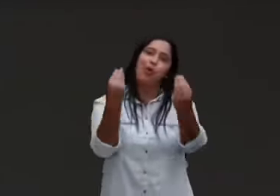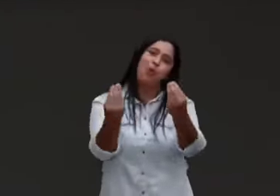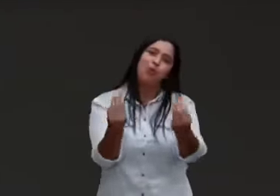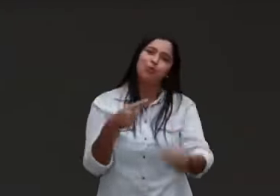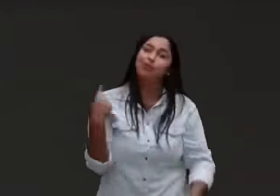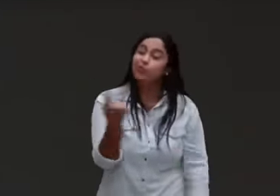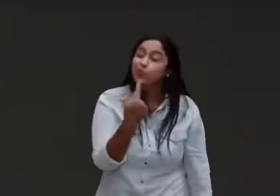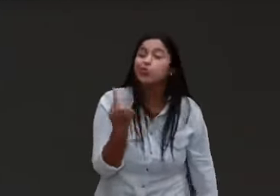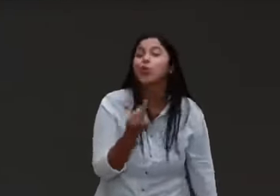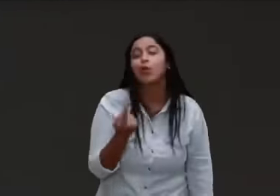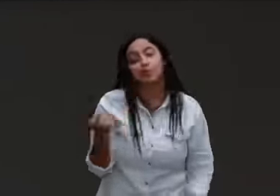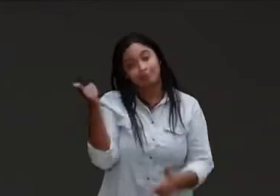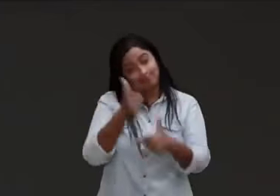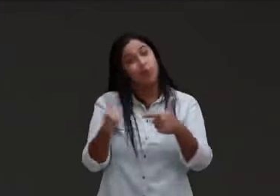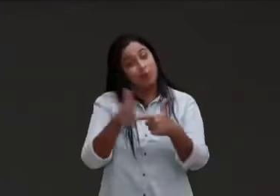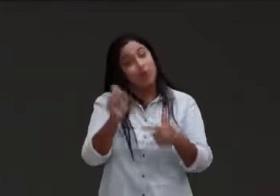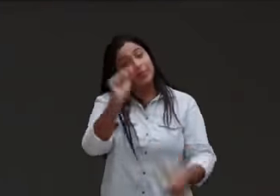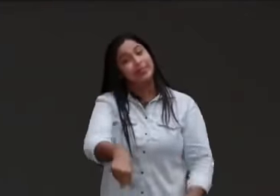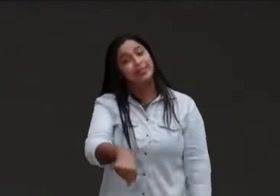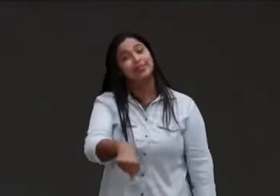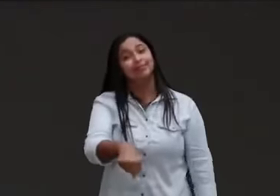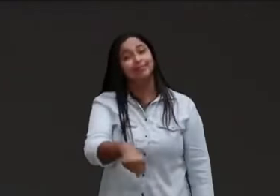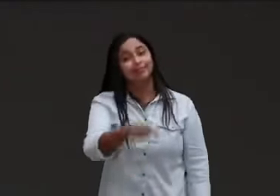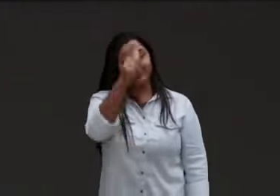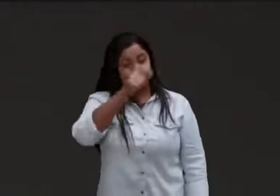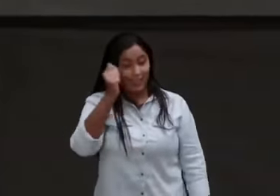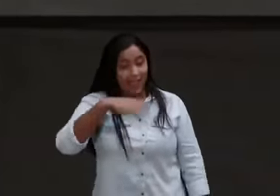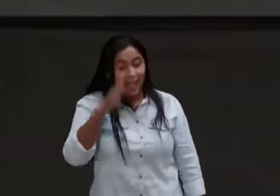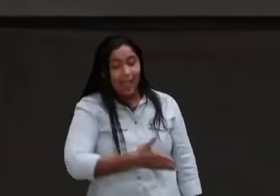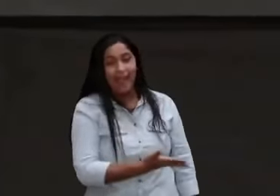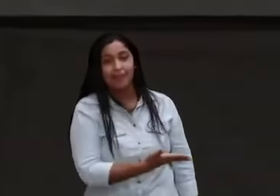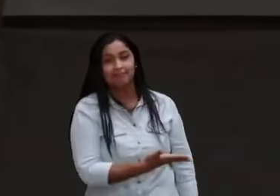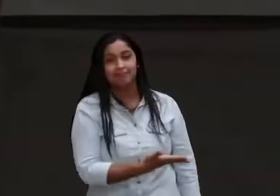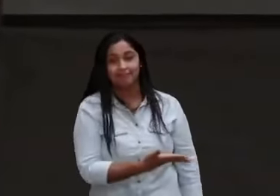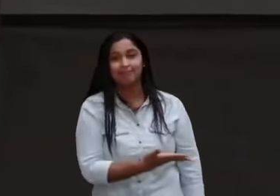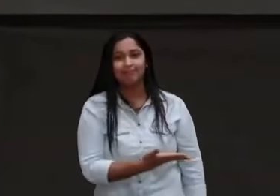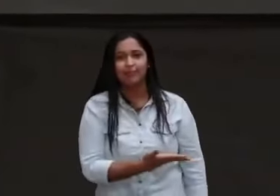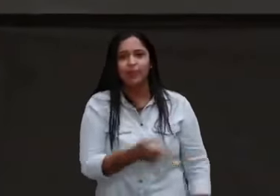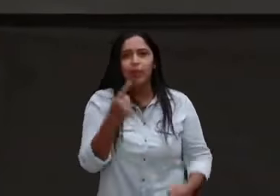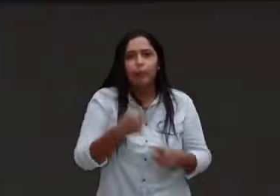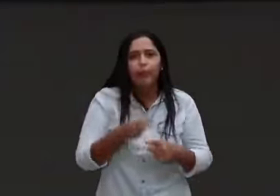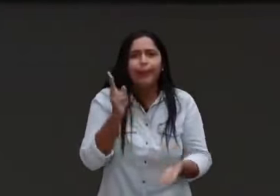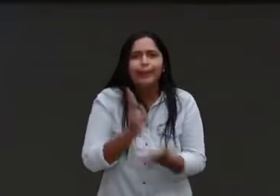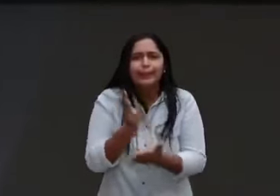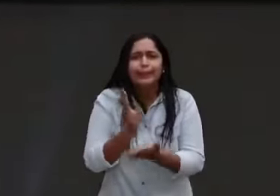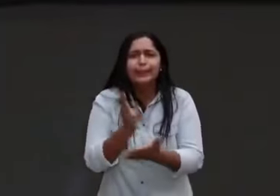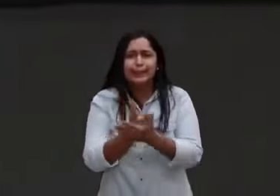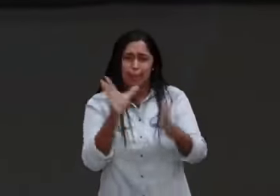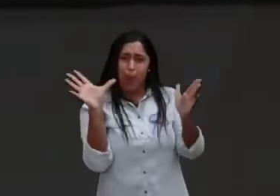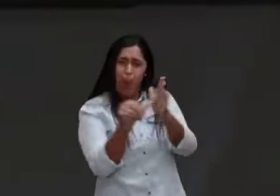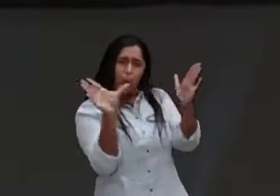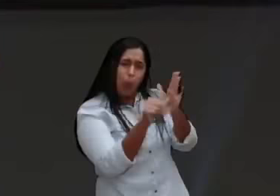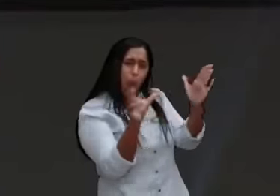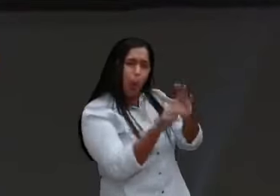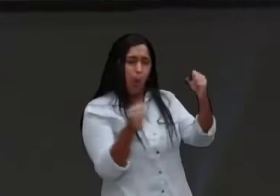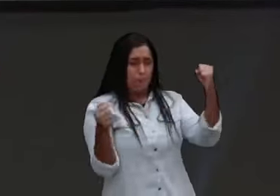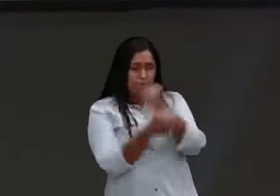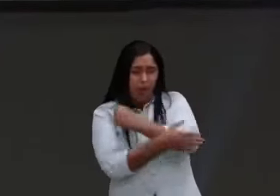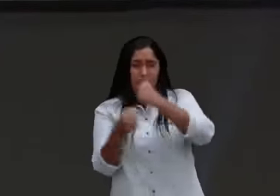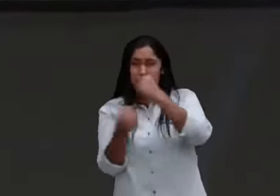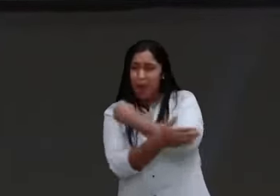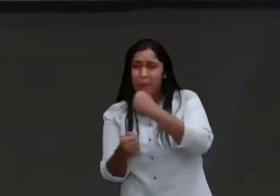problema, esse é o nosso problema, se não fosse essa bandidagem, que tem no Brasil, nós íamos ser um país, um